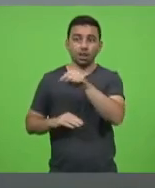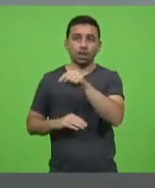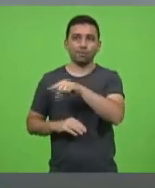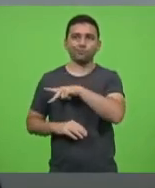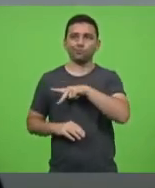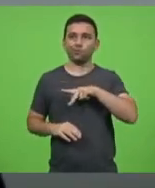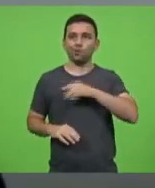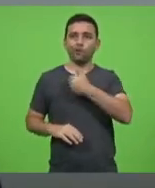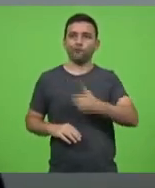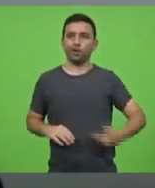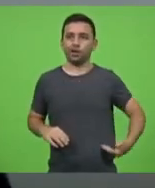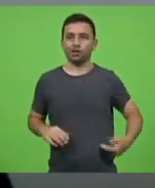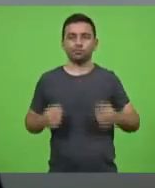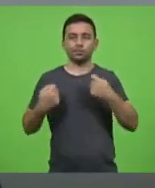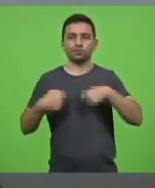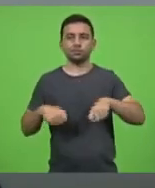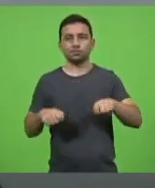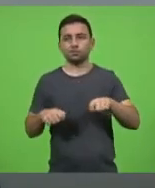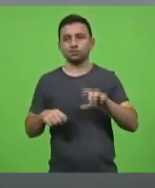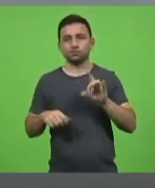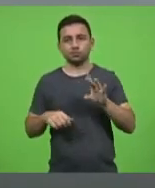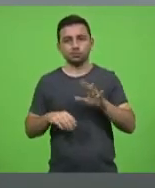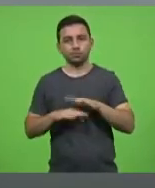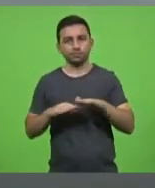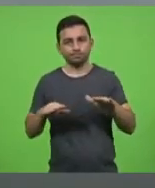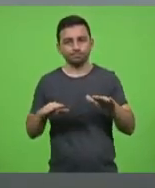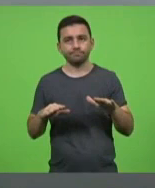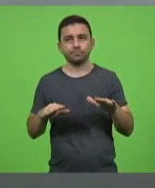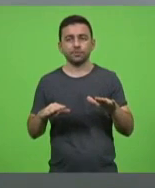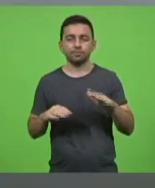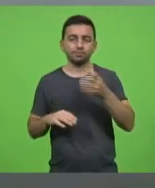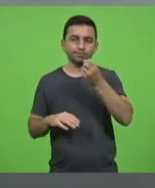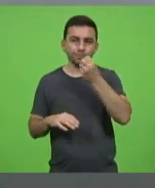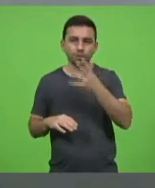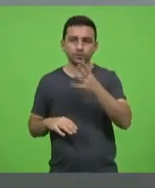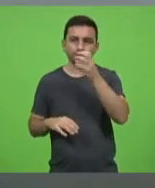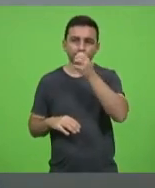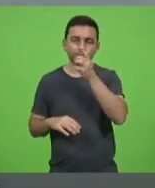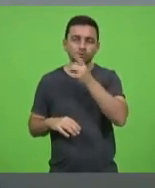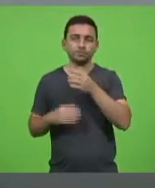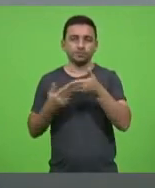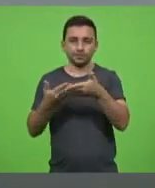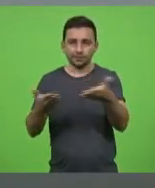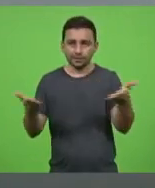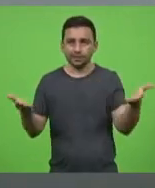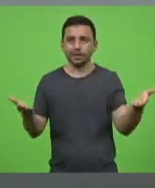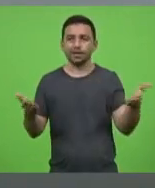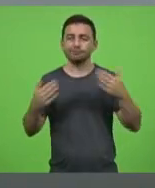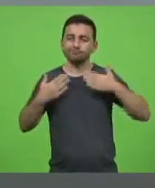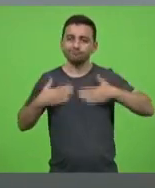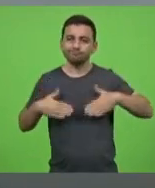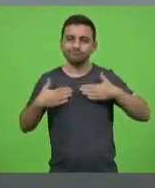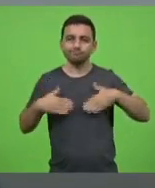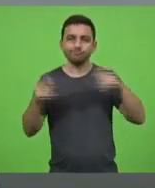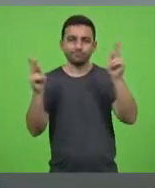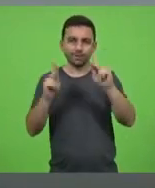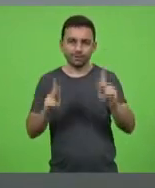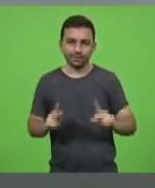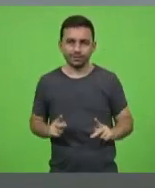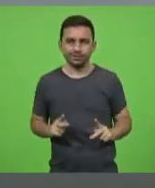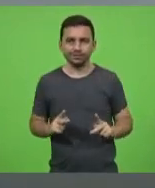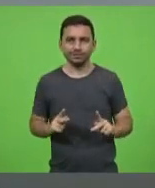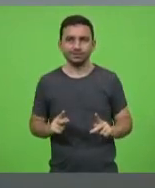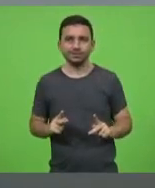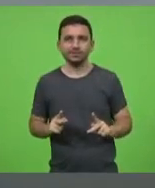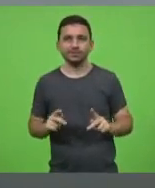situações então é isso gente um bom final de semana para todos muita serenidade paz e que a